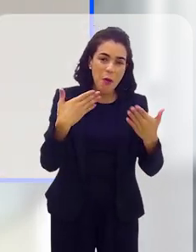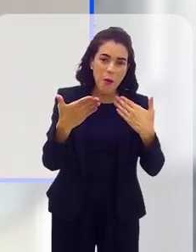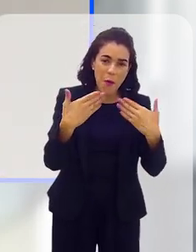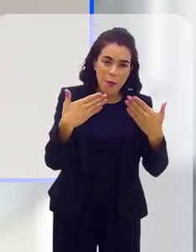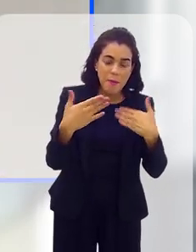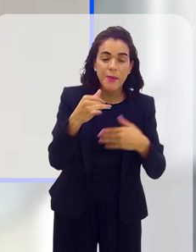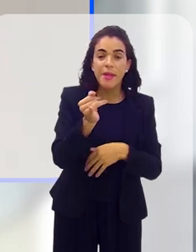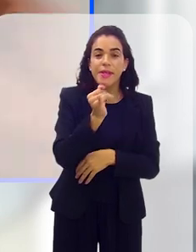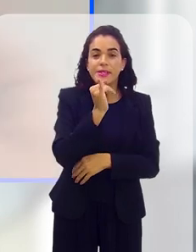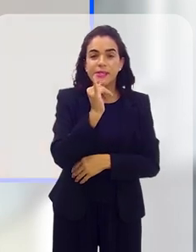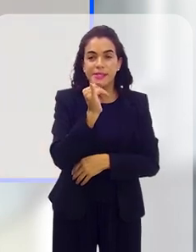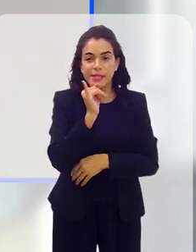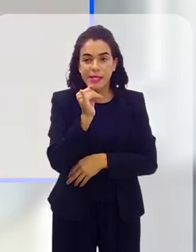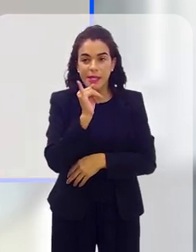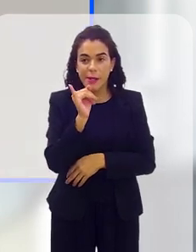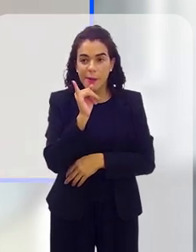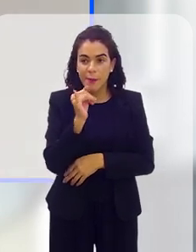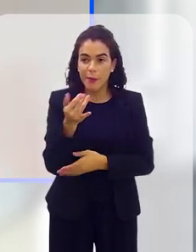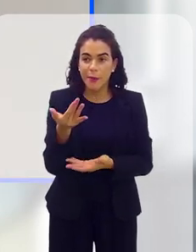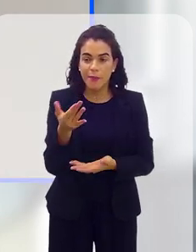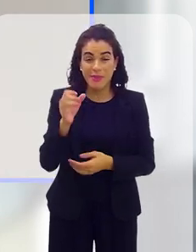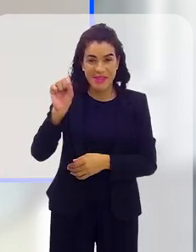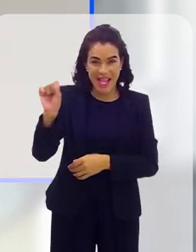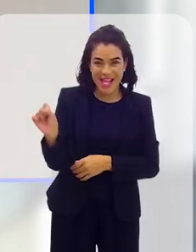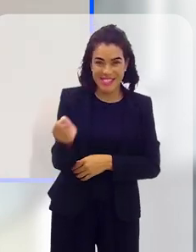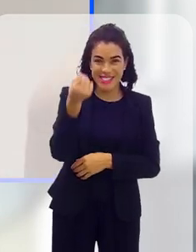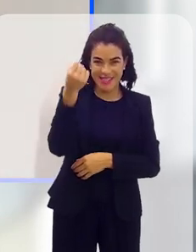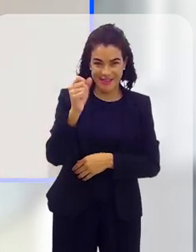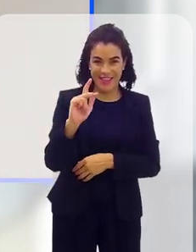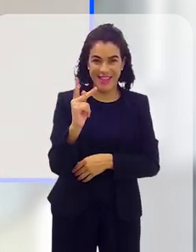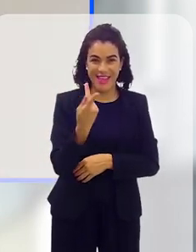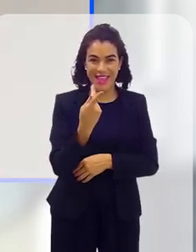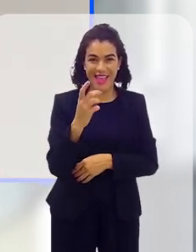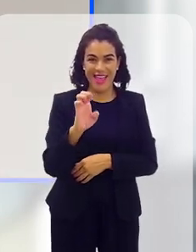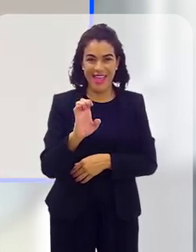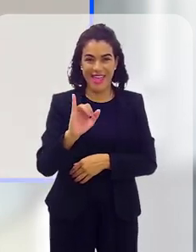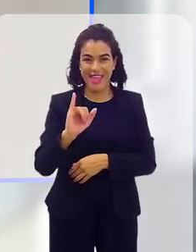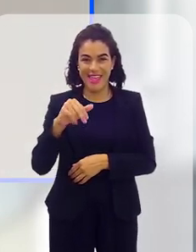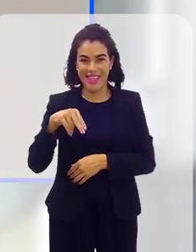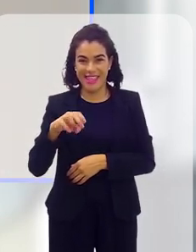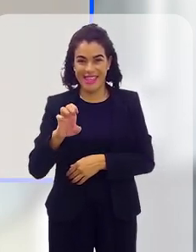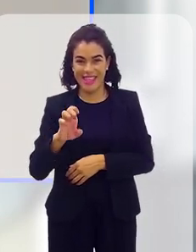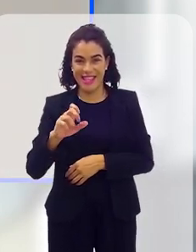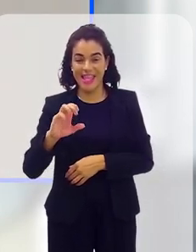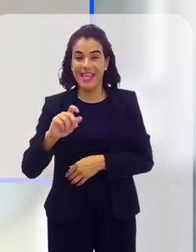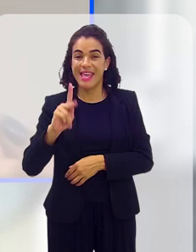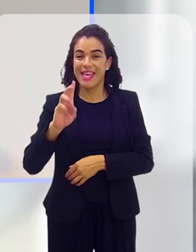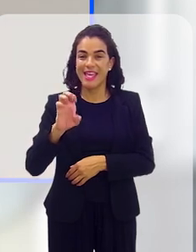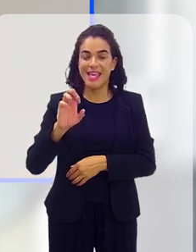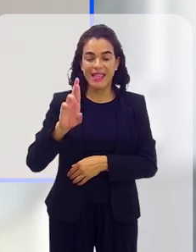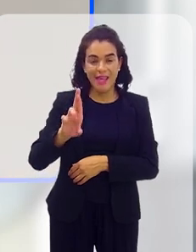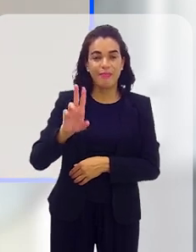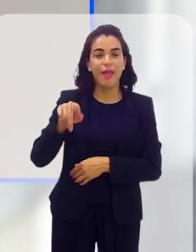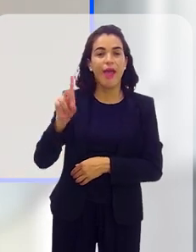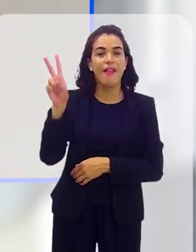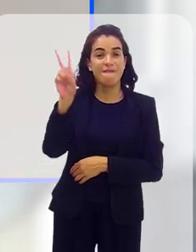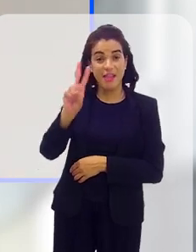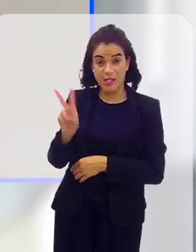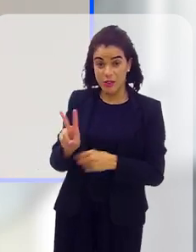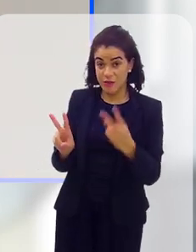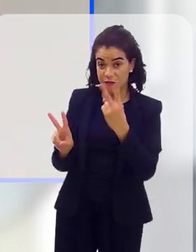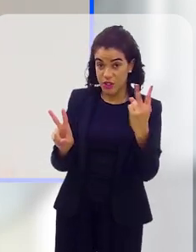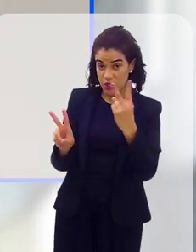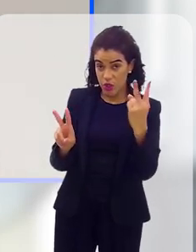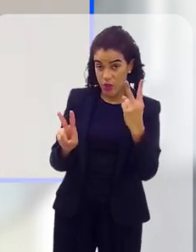comentar, a exemplo da cerveja Heineken, os trabalhadores eram venezuelanos,